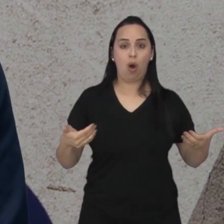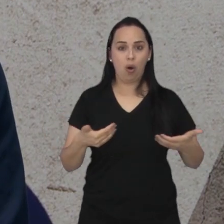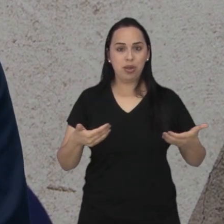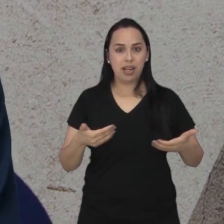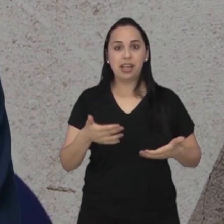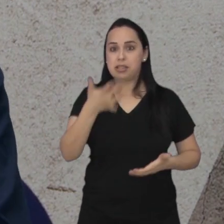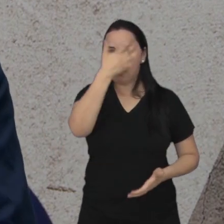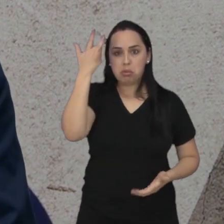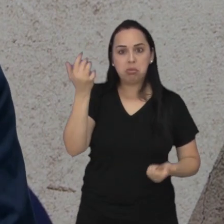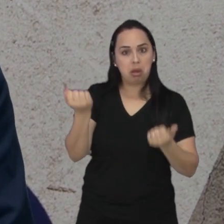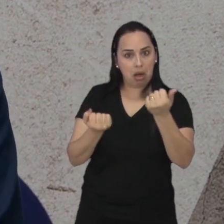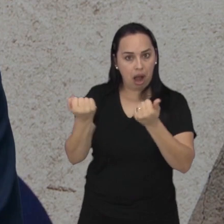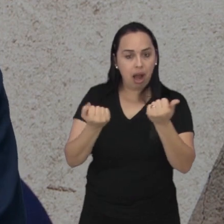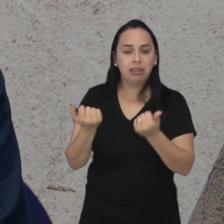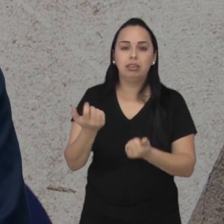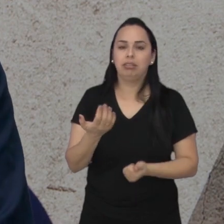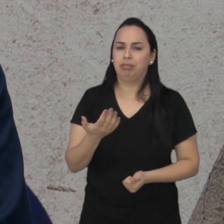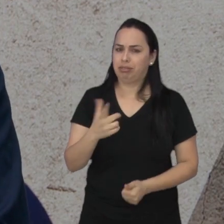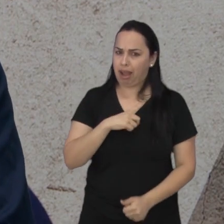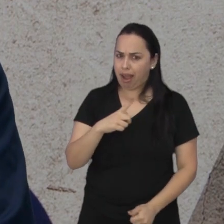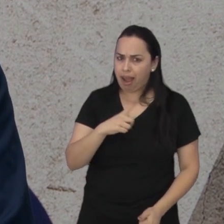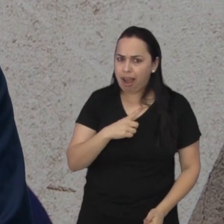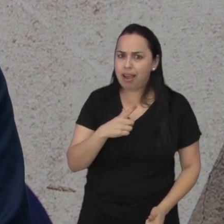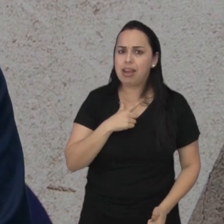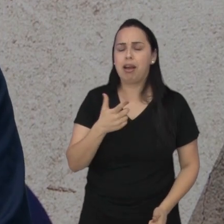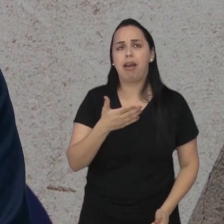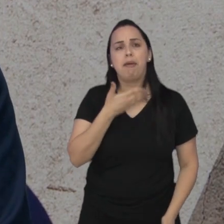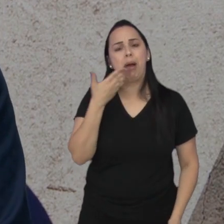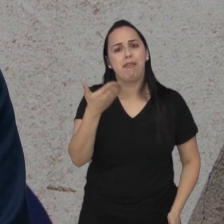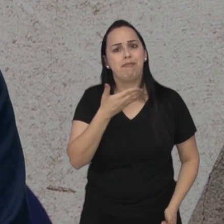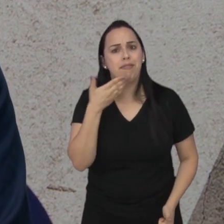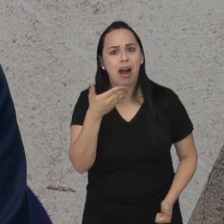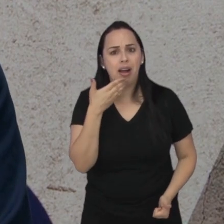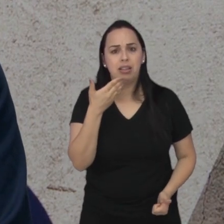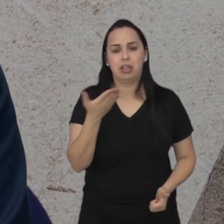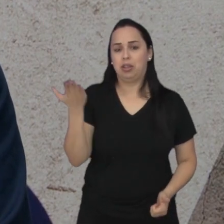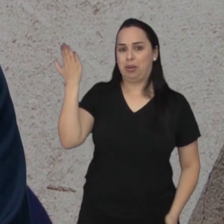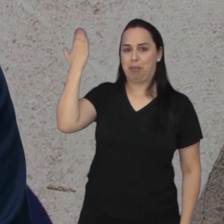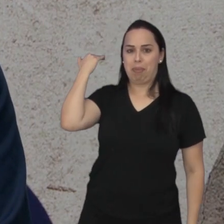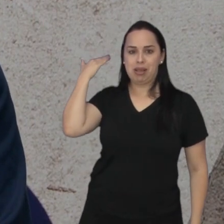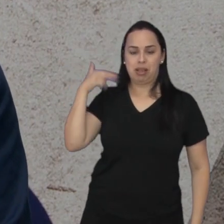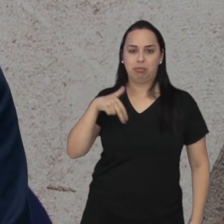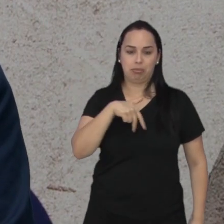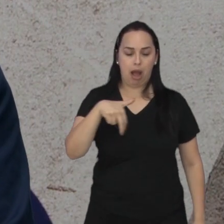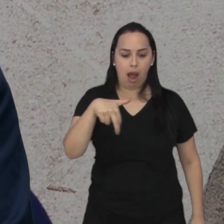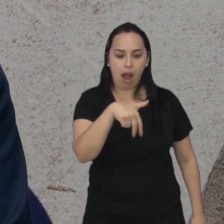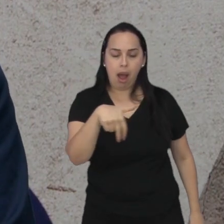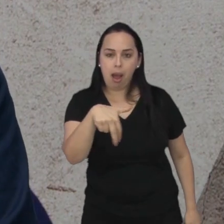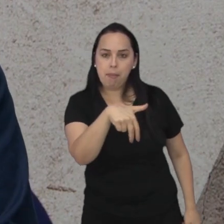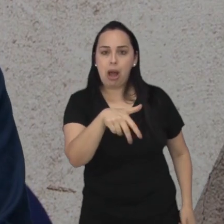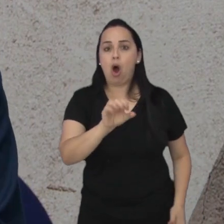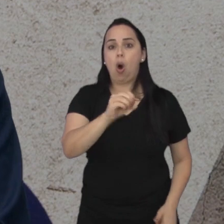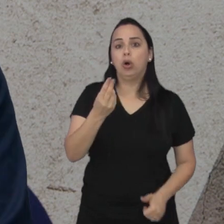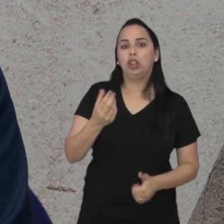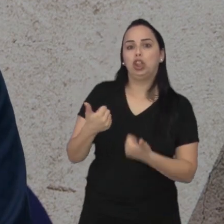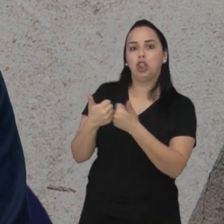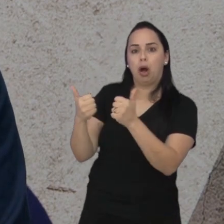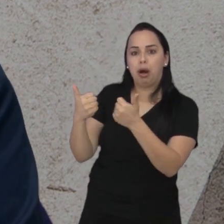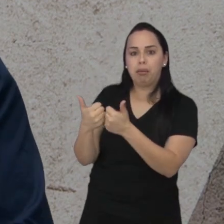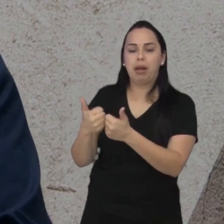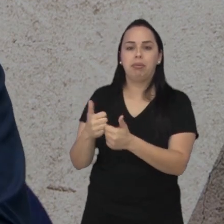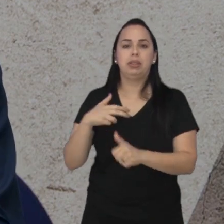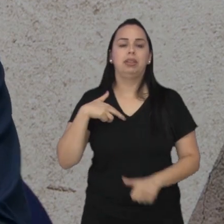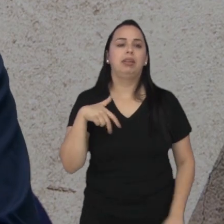quase todo mundo tem carro, é muito mais, a facilidade é muito maior. No passado, você andava a pé, andava de ônibus, você tinha que se